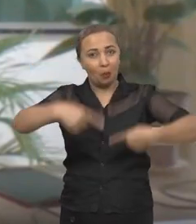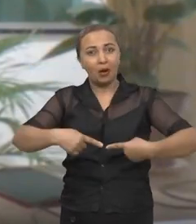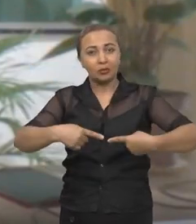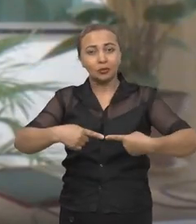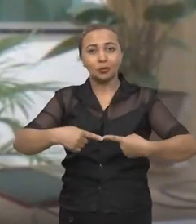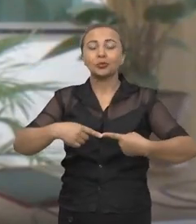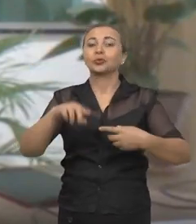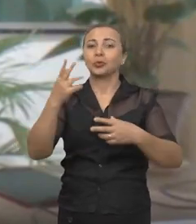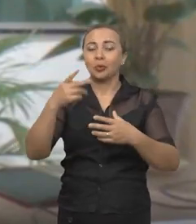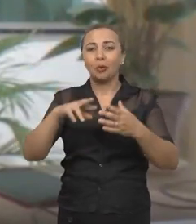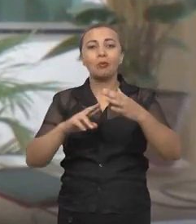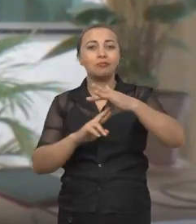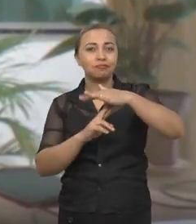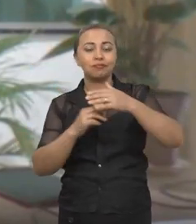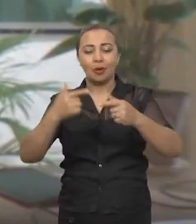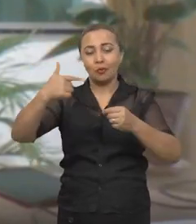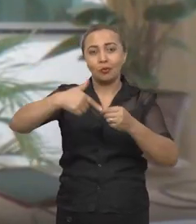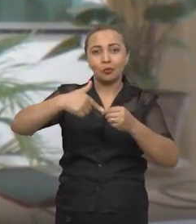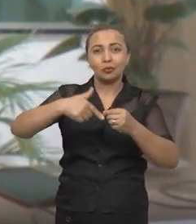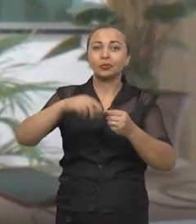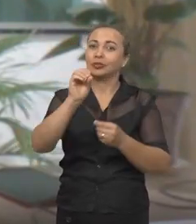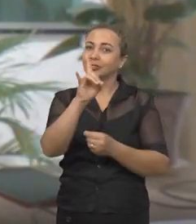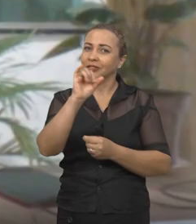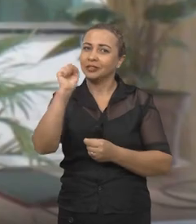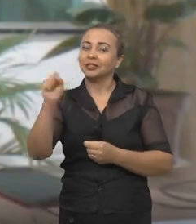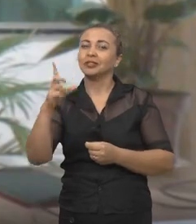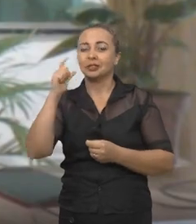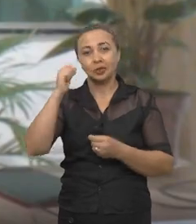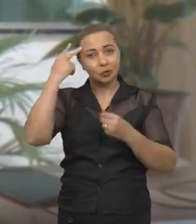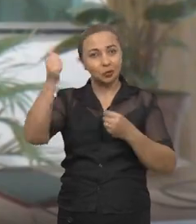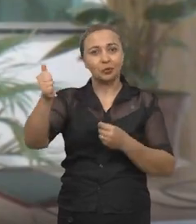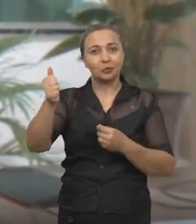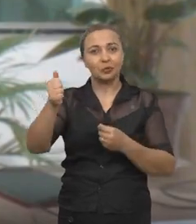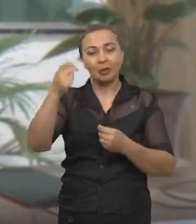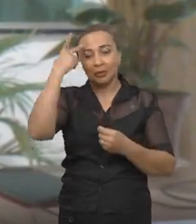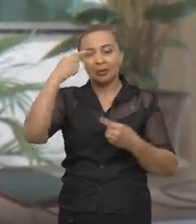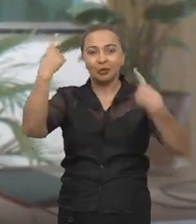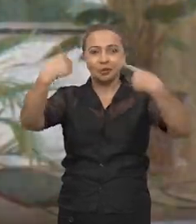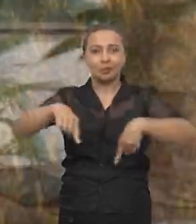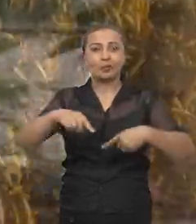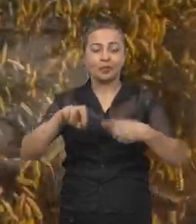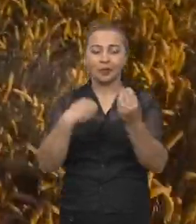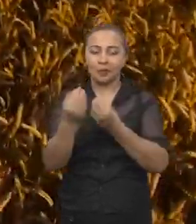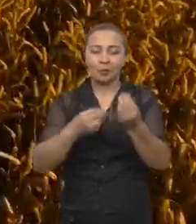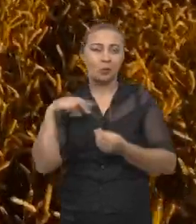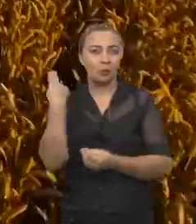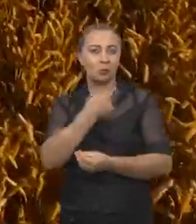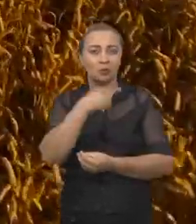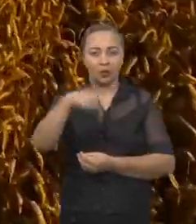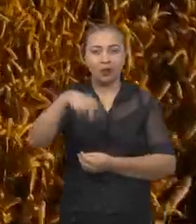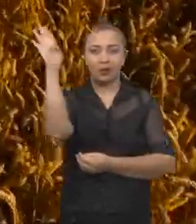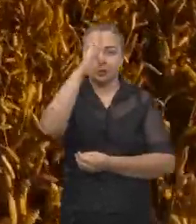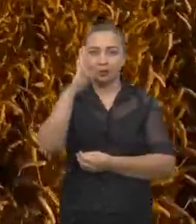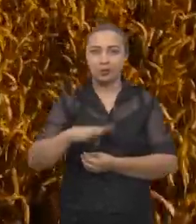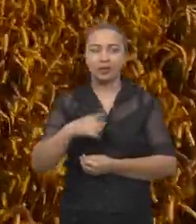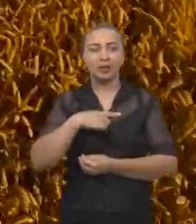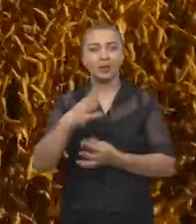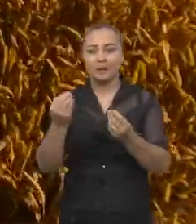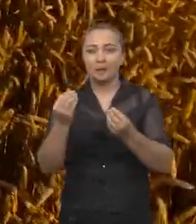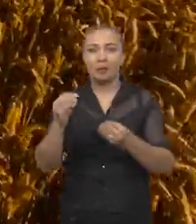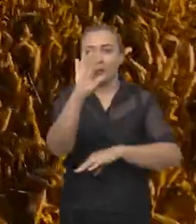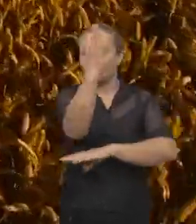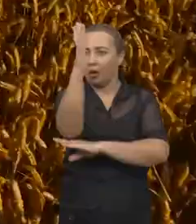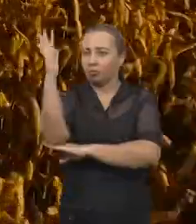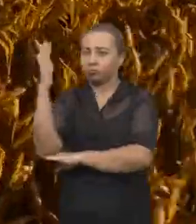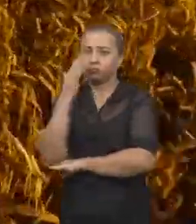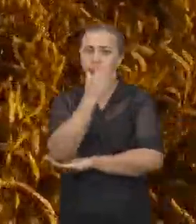para que seja interessante o investimento numa indústria futura, né, para que ele seja competitivo. E como nós, aqui no Brasil, nós temos